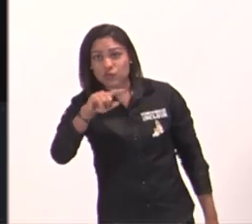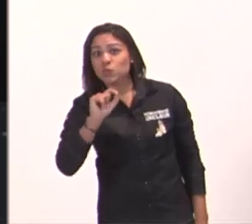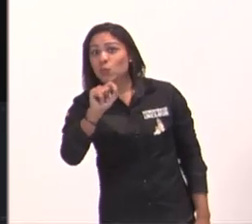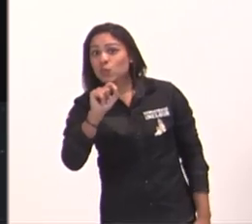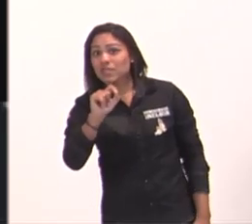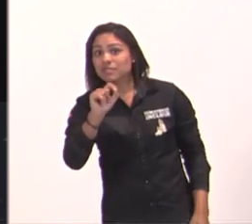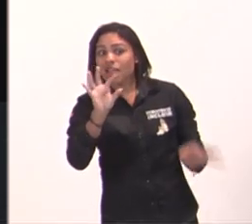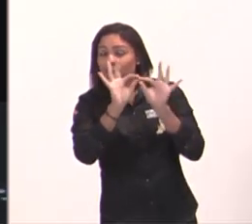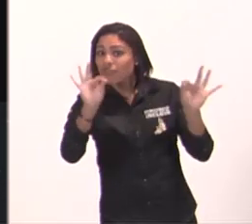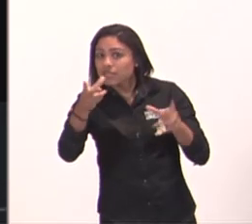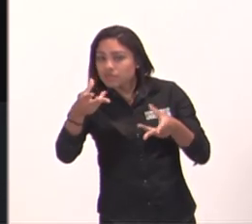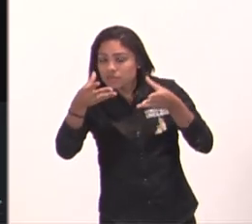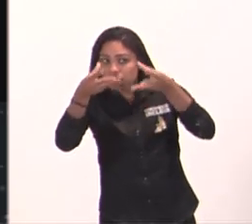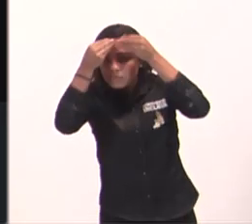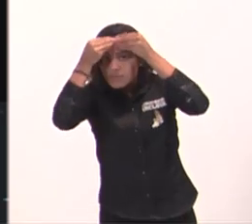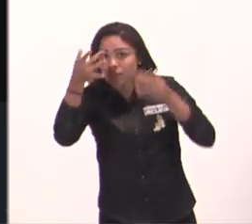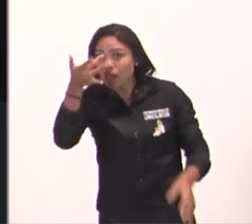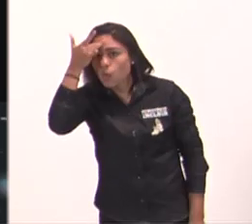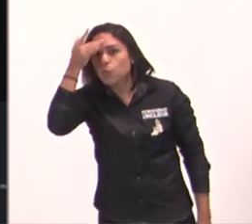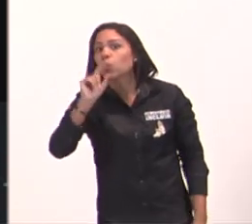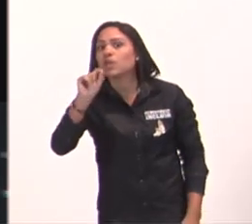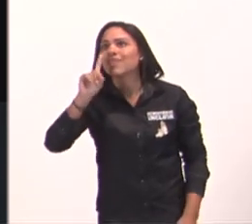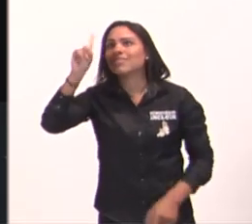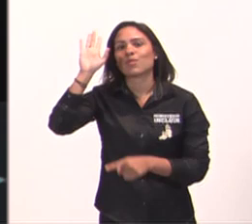hora, é a frase, Deus vai te ajudar,